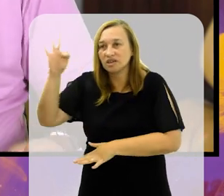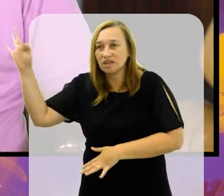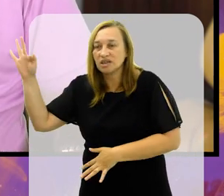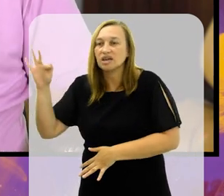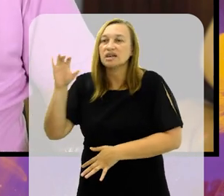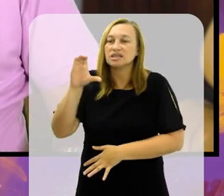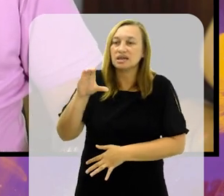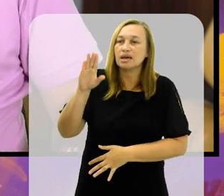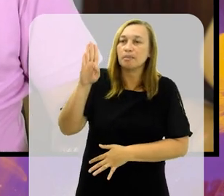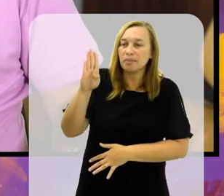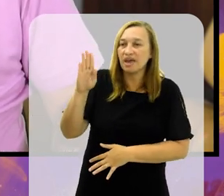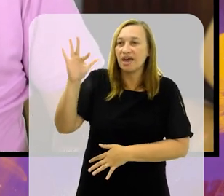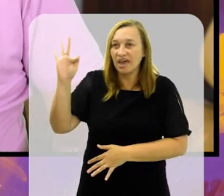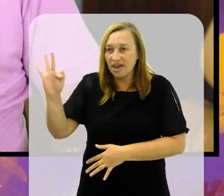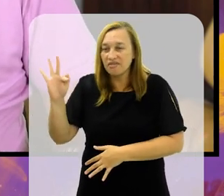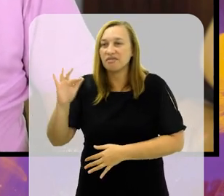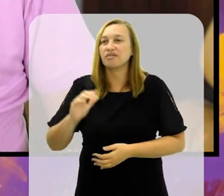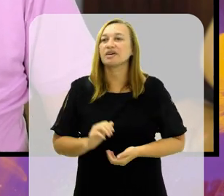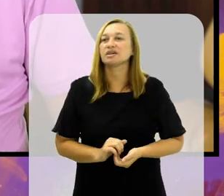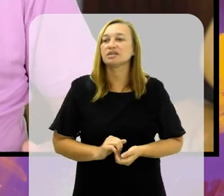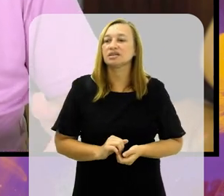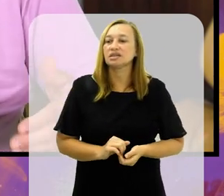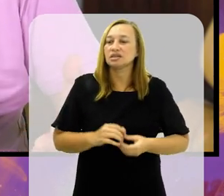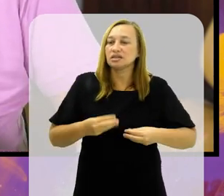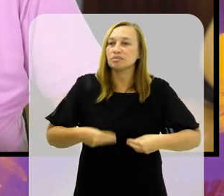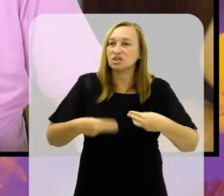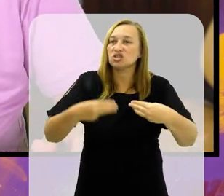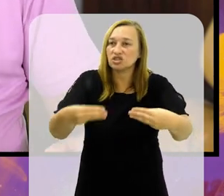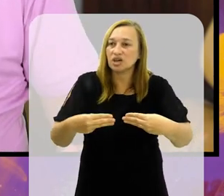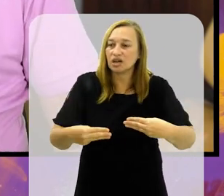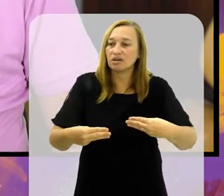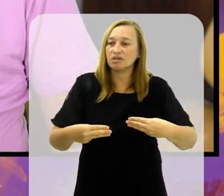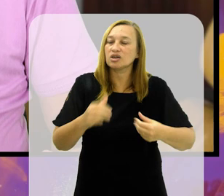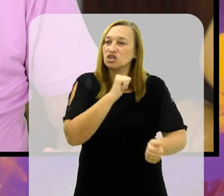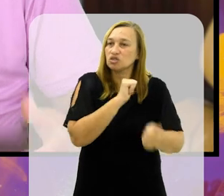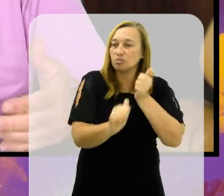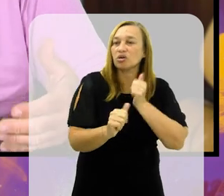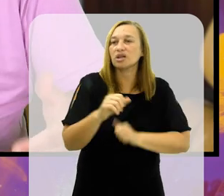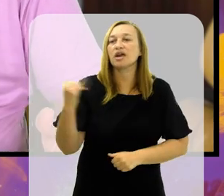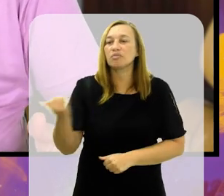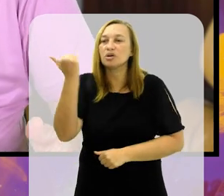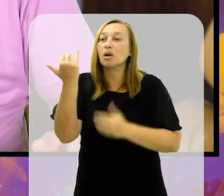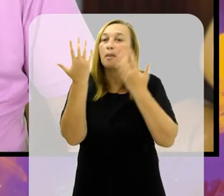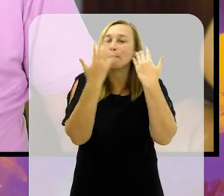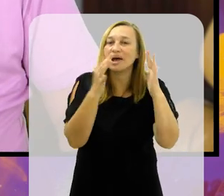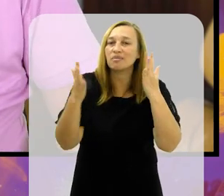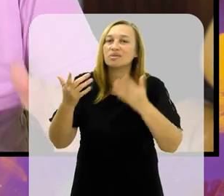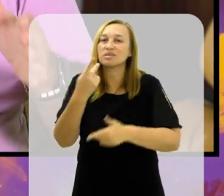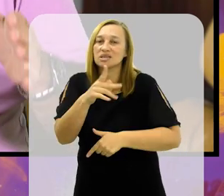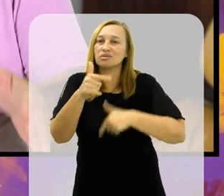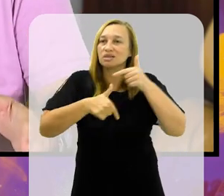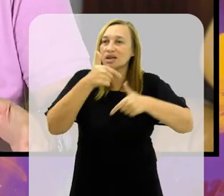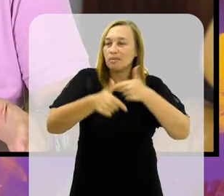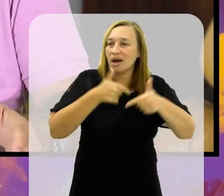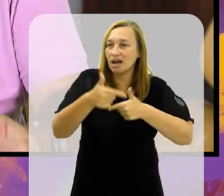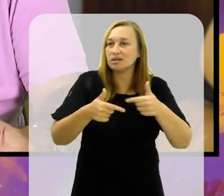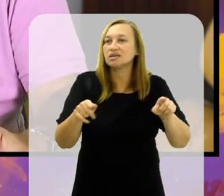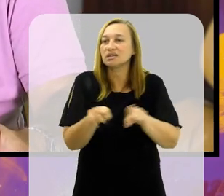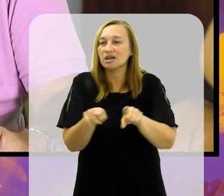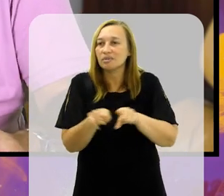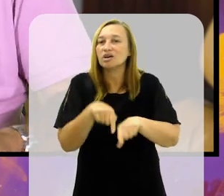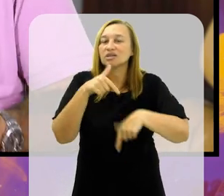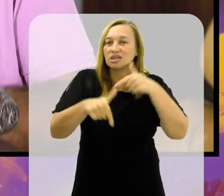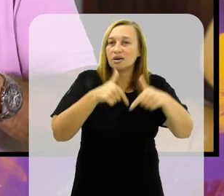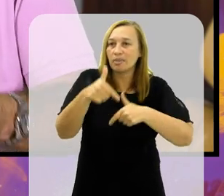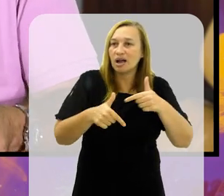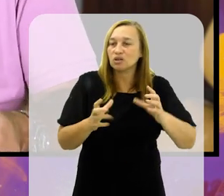tem com os clubes, com a federação, com a CBF, Ministério do Esporte, é muito importante. Parabéns pelo seu